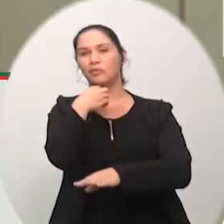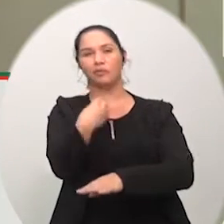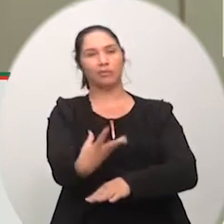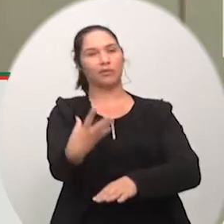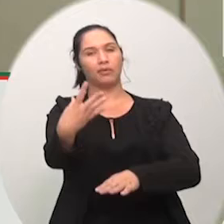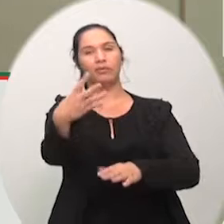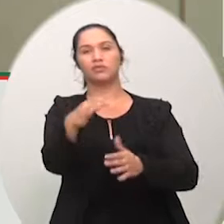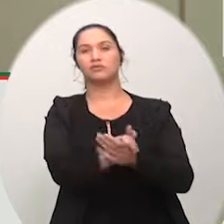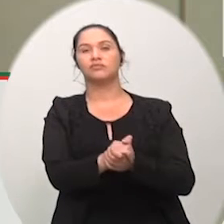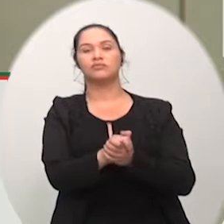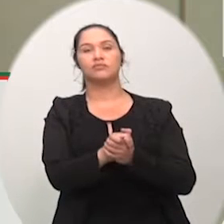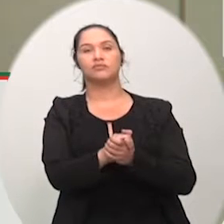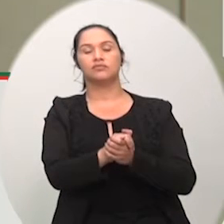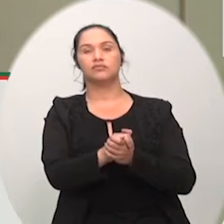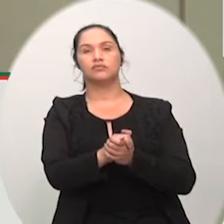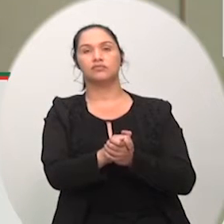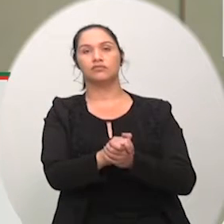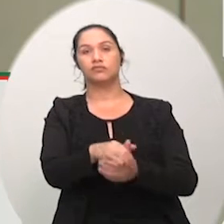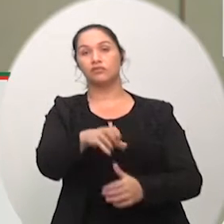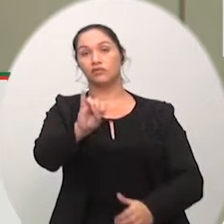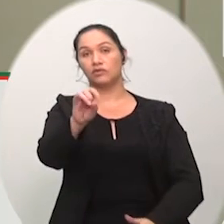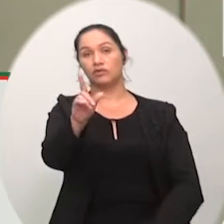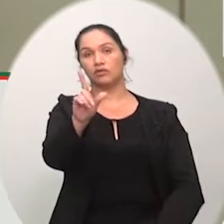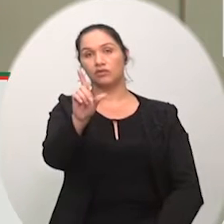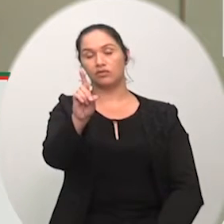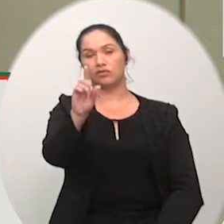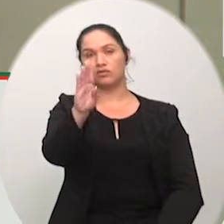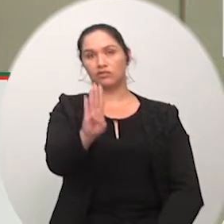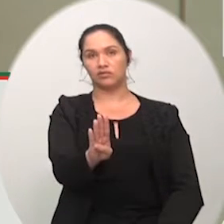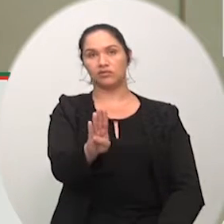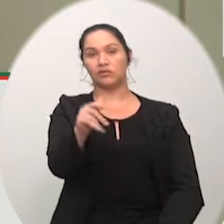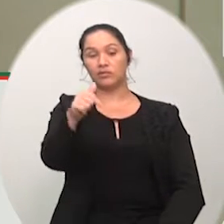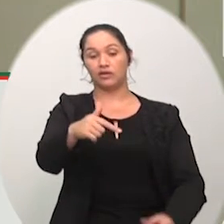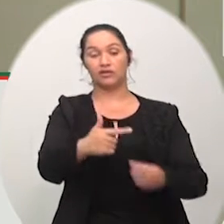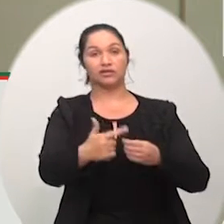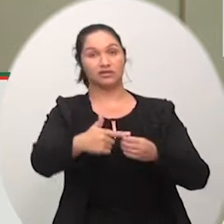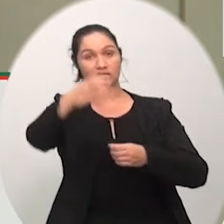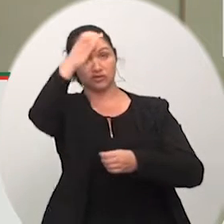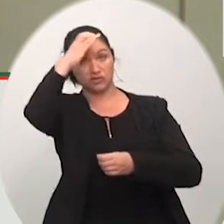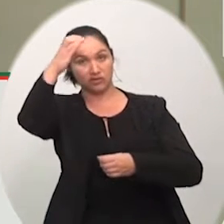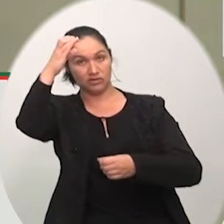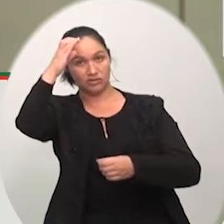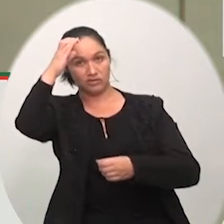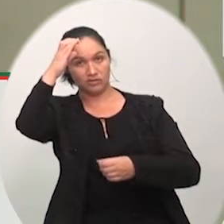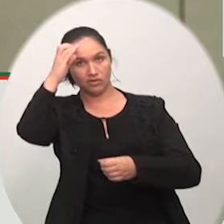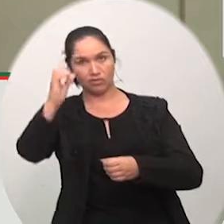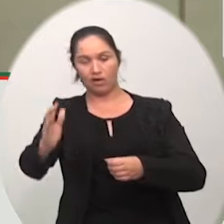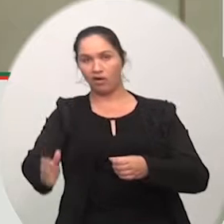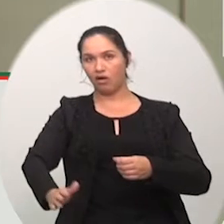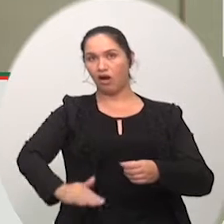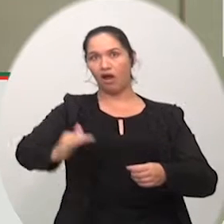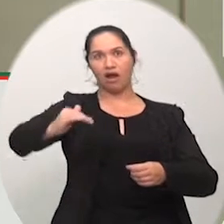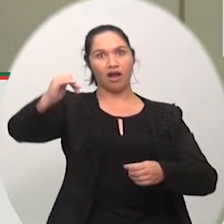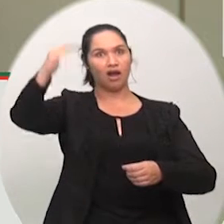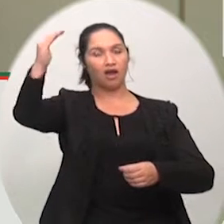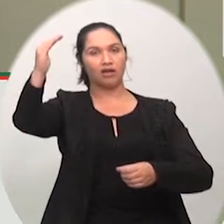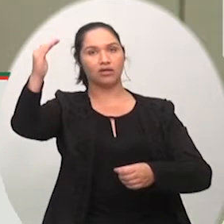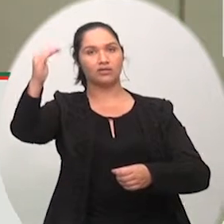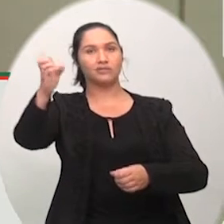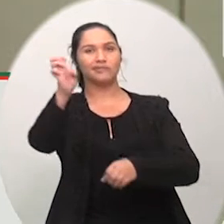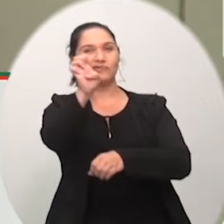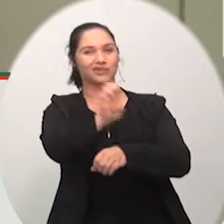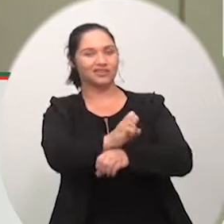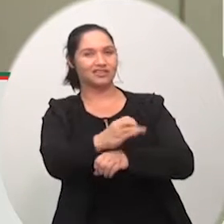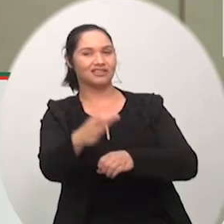os filhos lá não tenha dúvida o IDEB do município é muito maior do que o IDEB do estado eu tenho certeza que as crianças vão